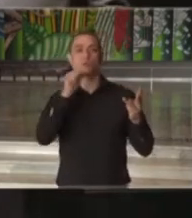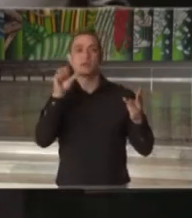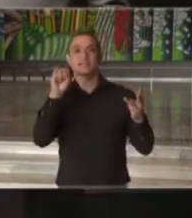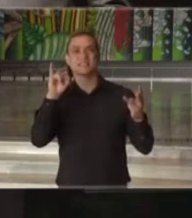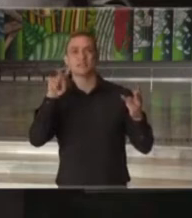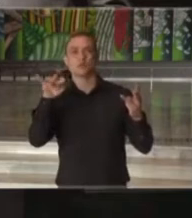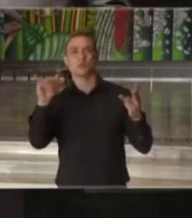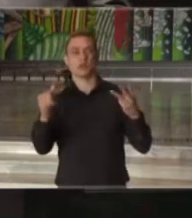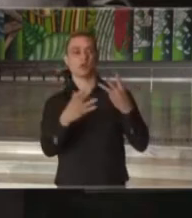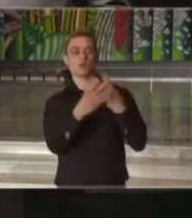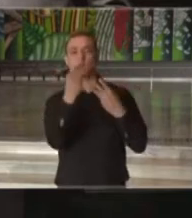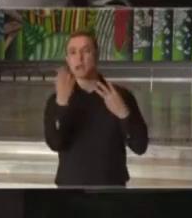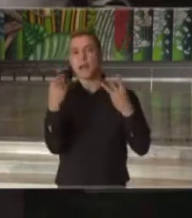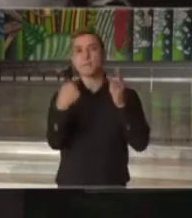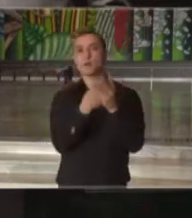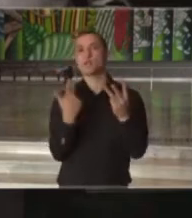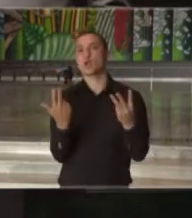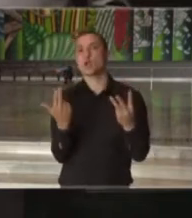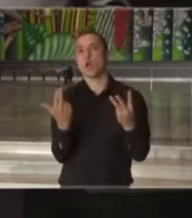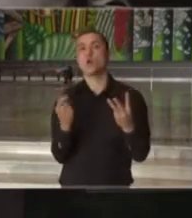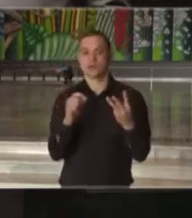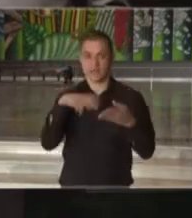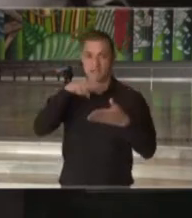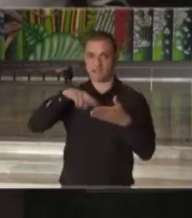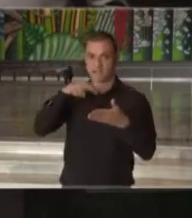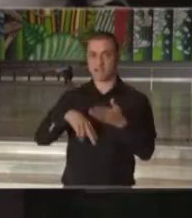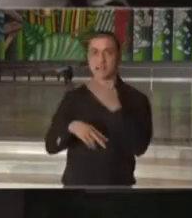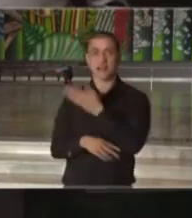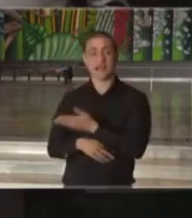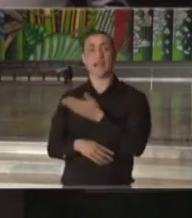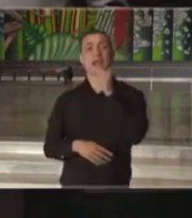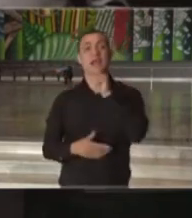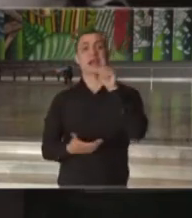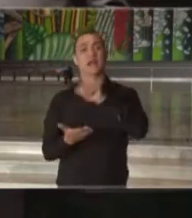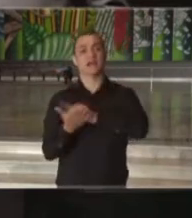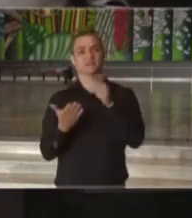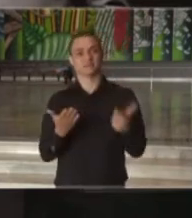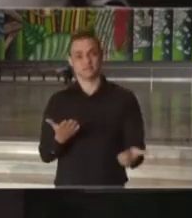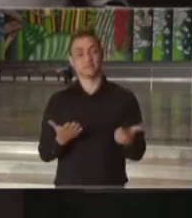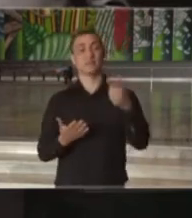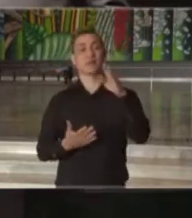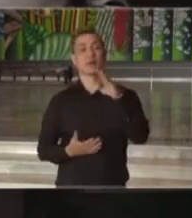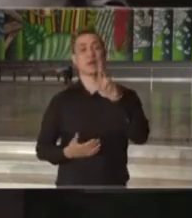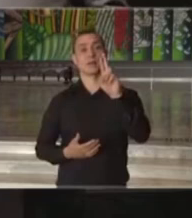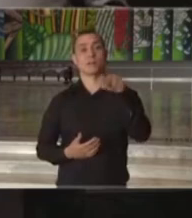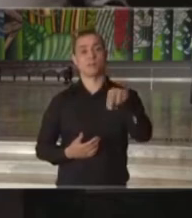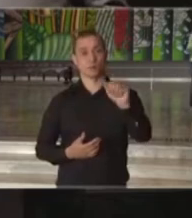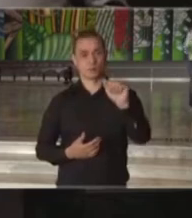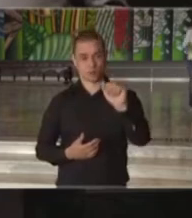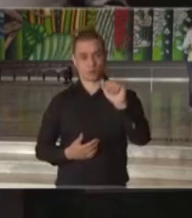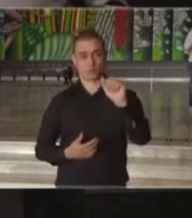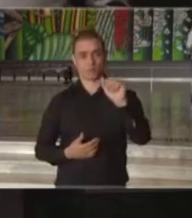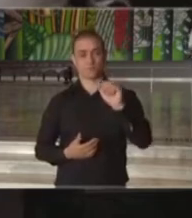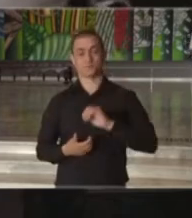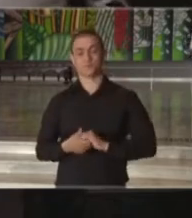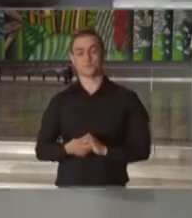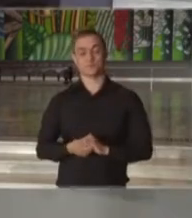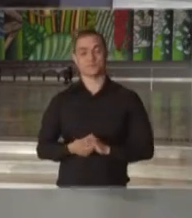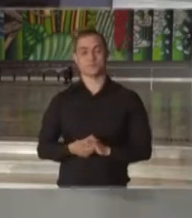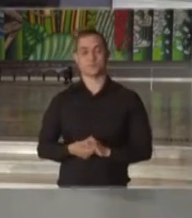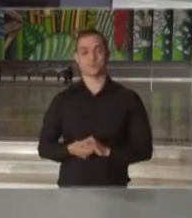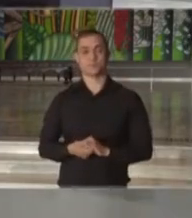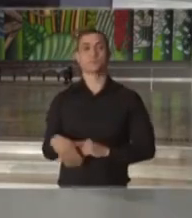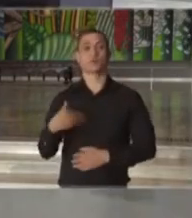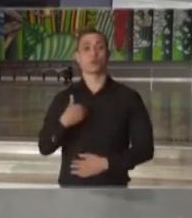Amorim. E quem formula a pergunta destes três jornalistas é a também jornalista Bruna Fazeno. Bruna.